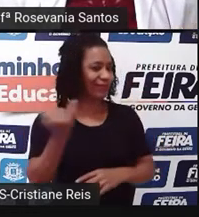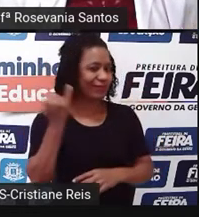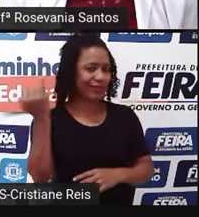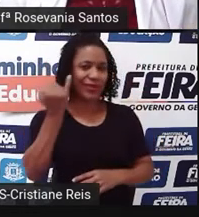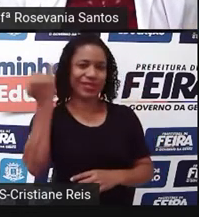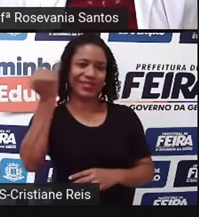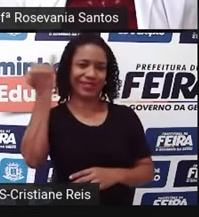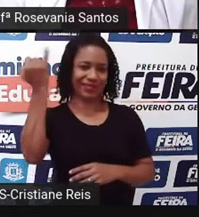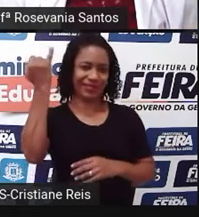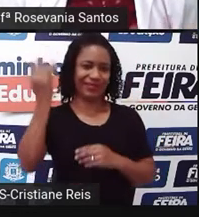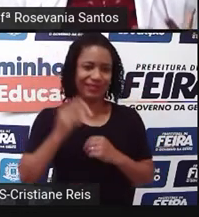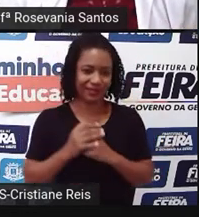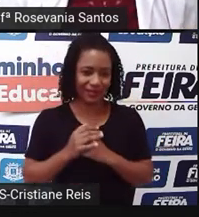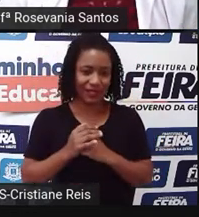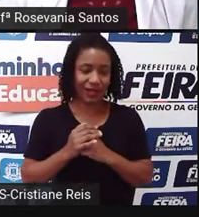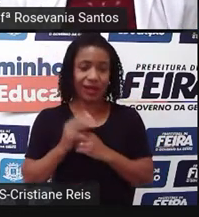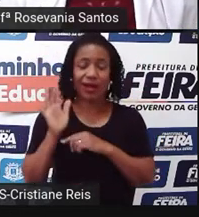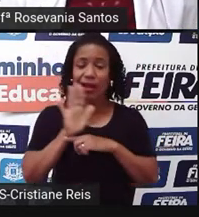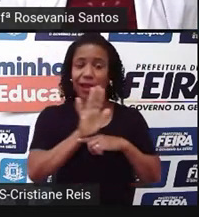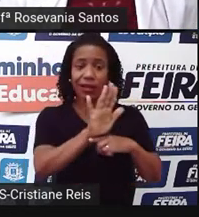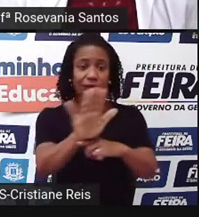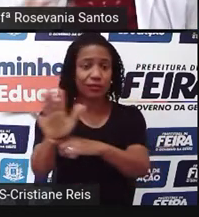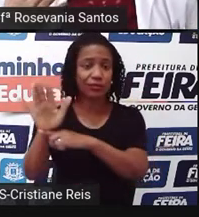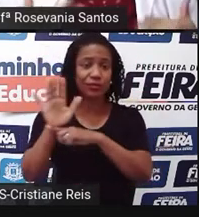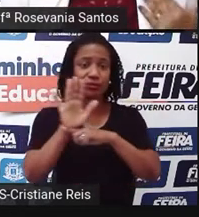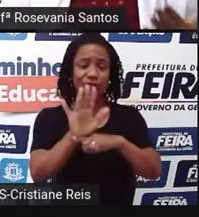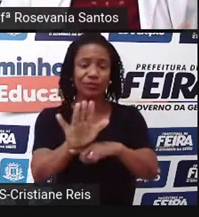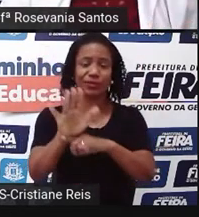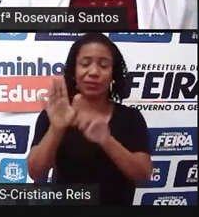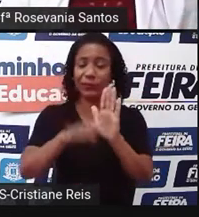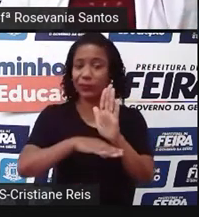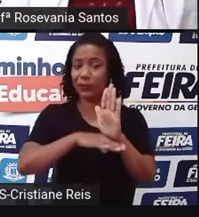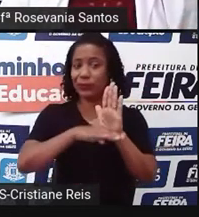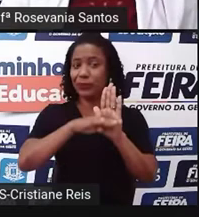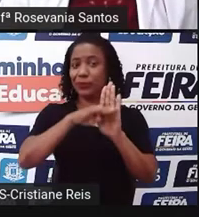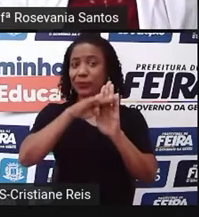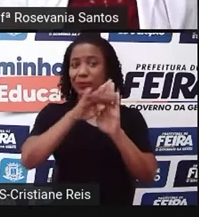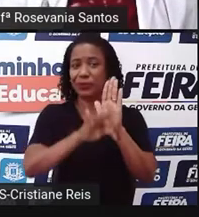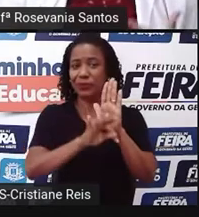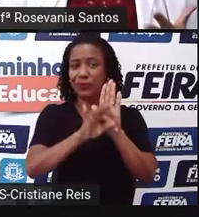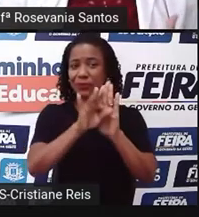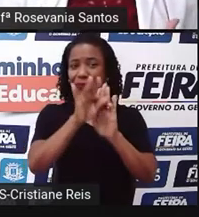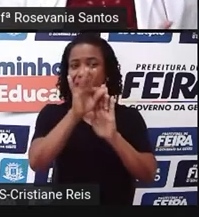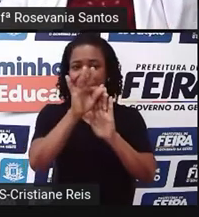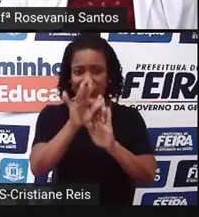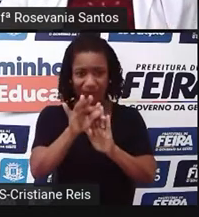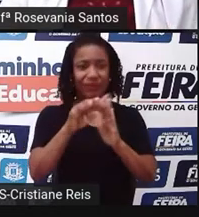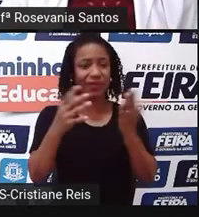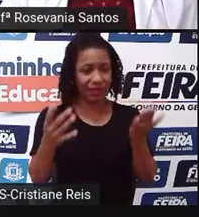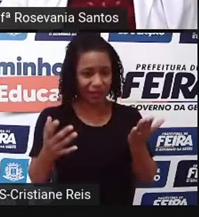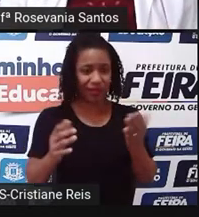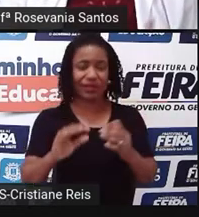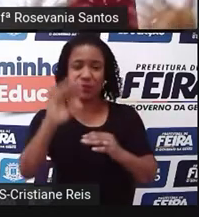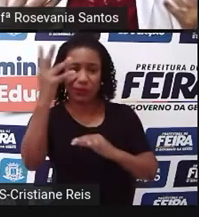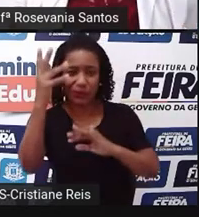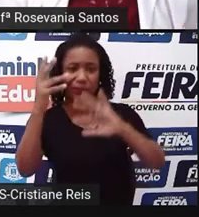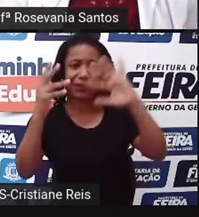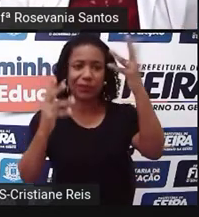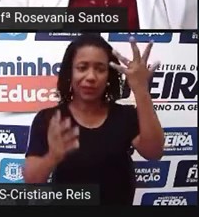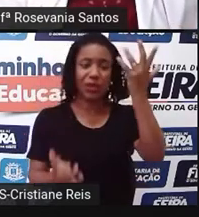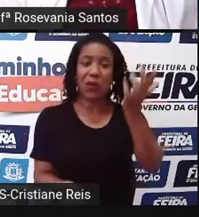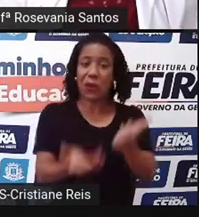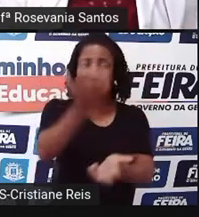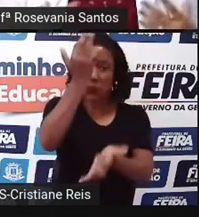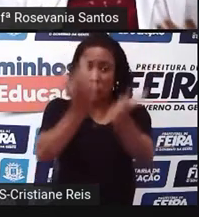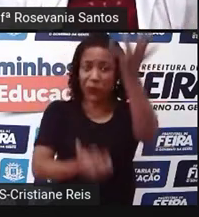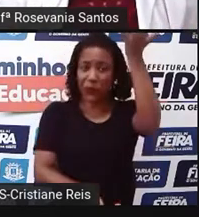Na manutenção, né? Do equilíbrio das temperaturas. É tanto que a gente está passando por um processo de queimadas constantes na Amazônia. E olha o